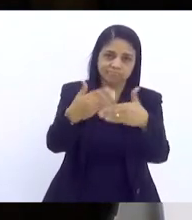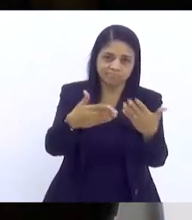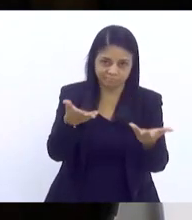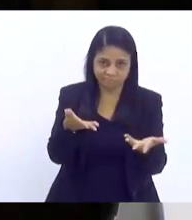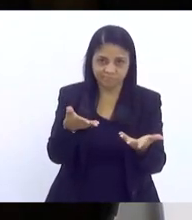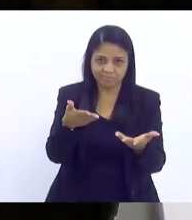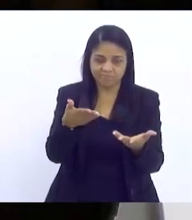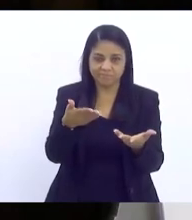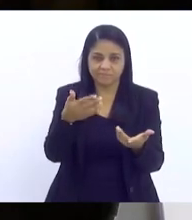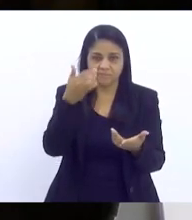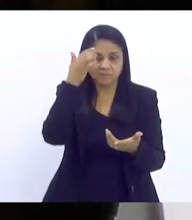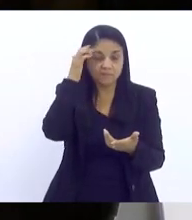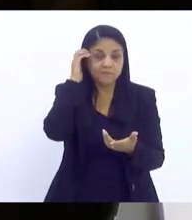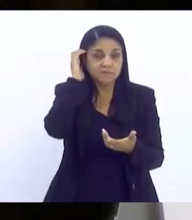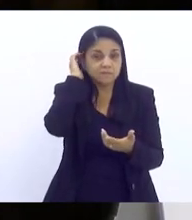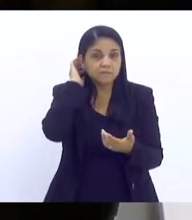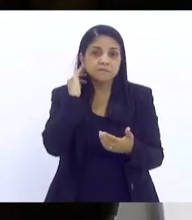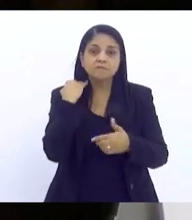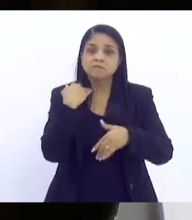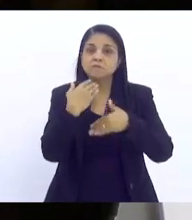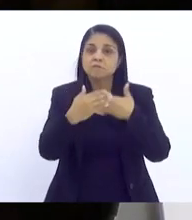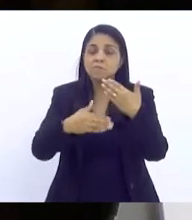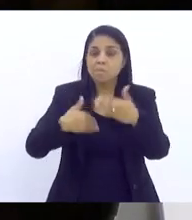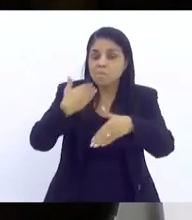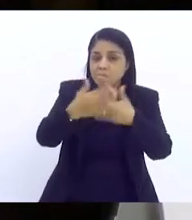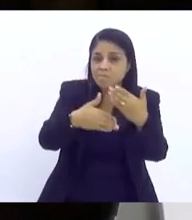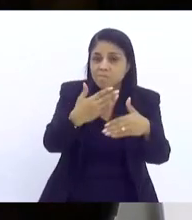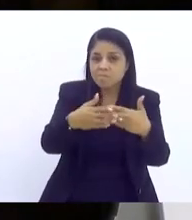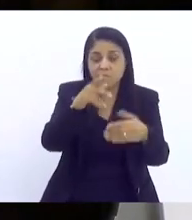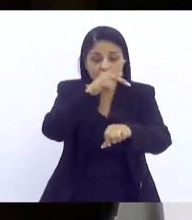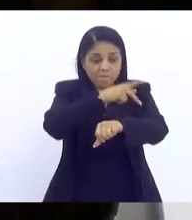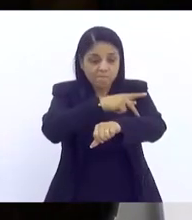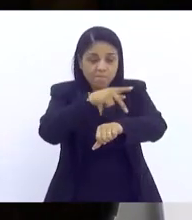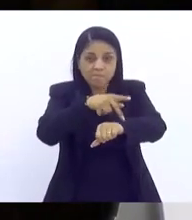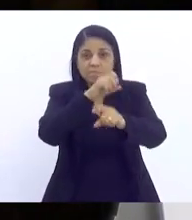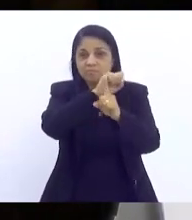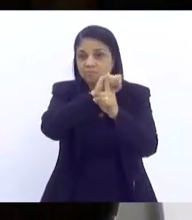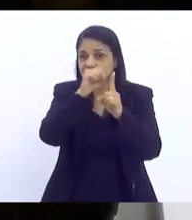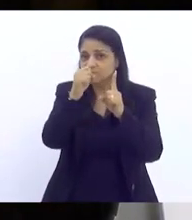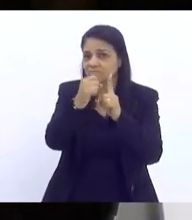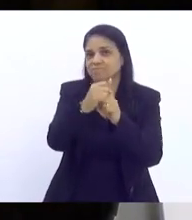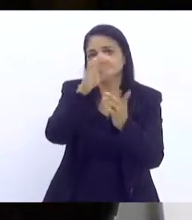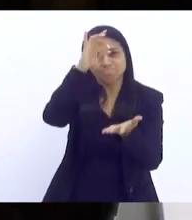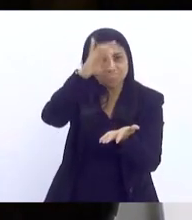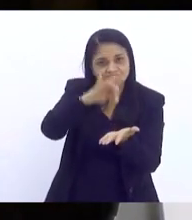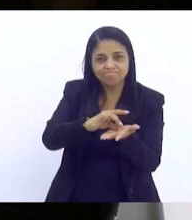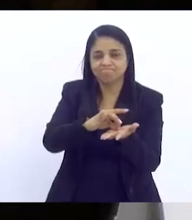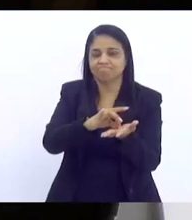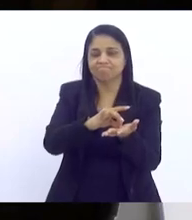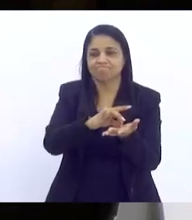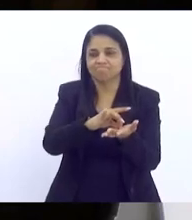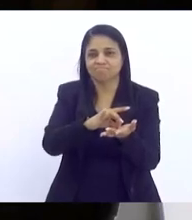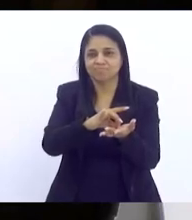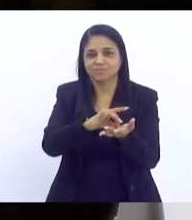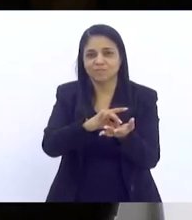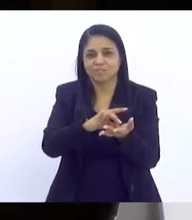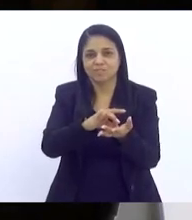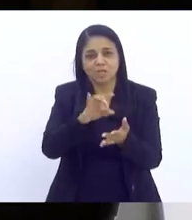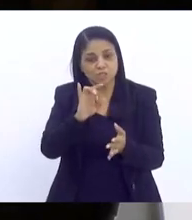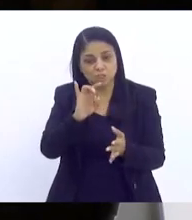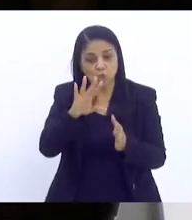Um processo que trabalha com uma pedagogia de fato social, que não se restringe somente à escola.